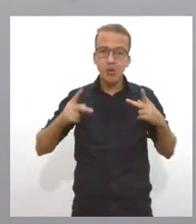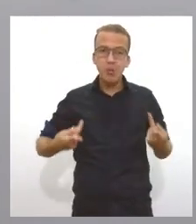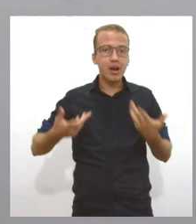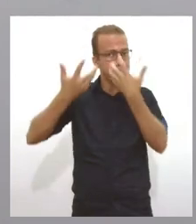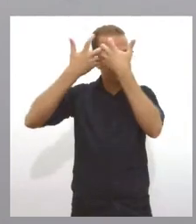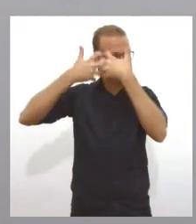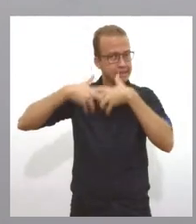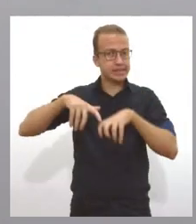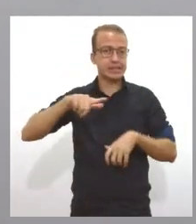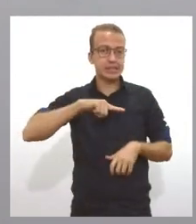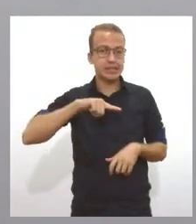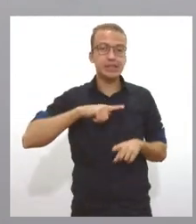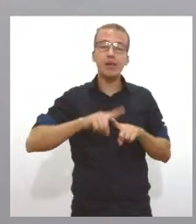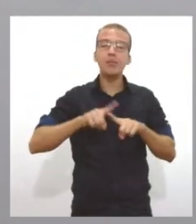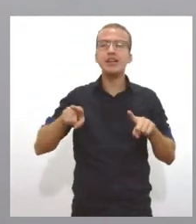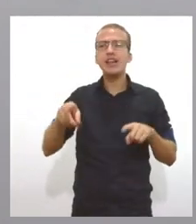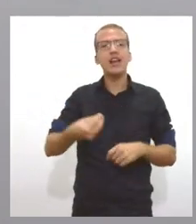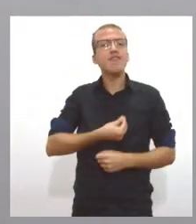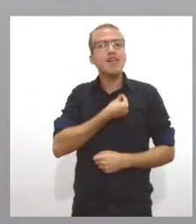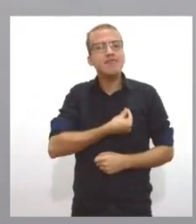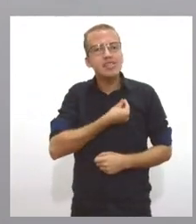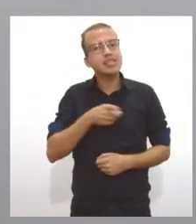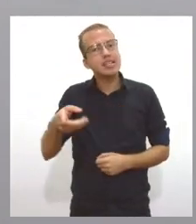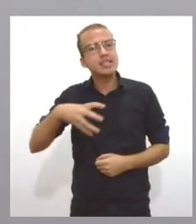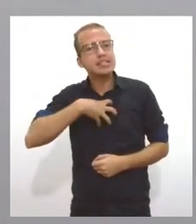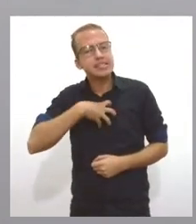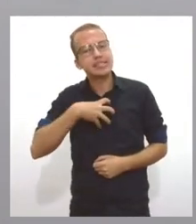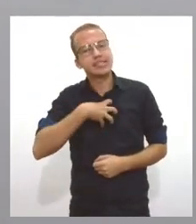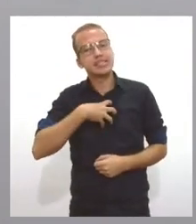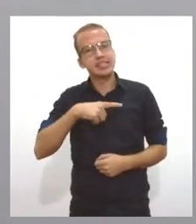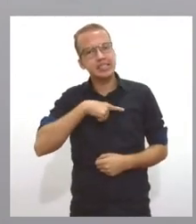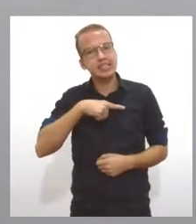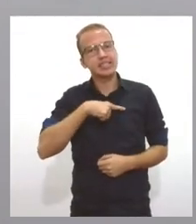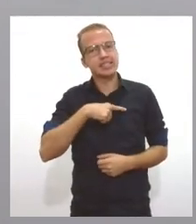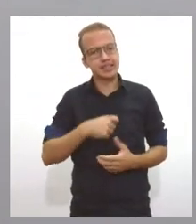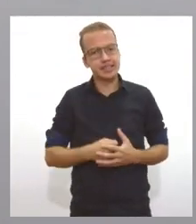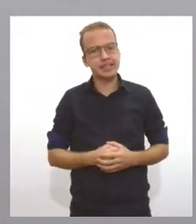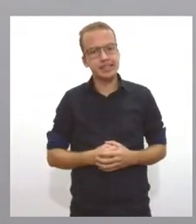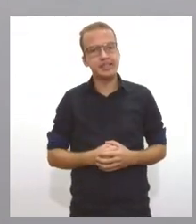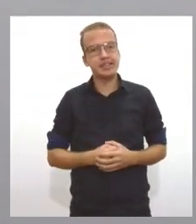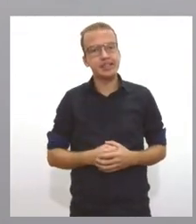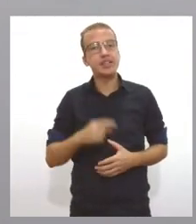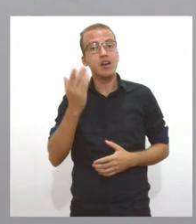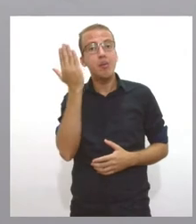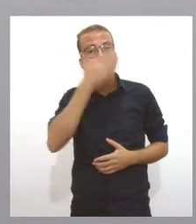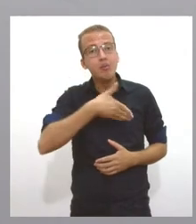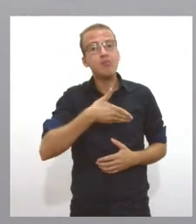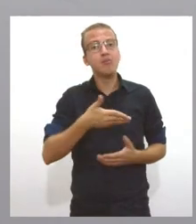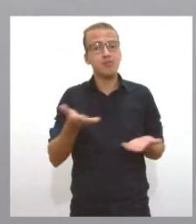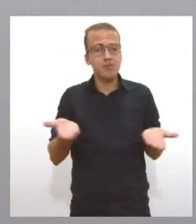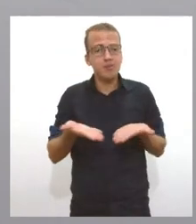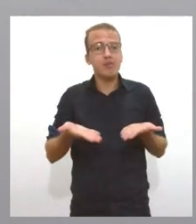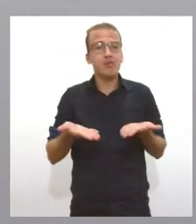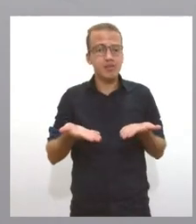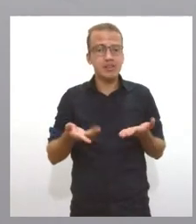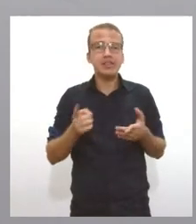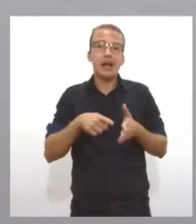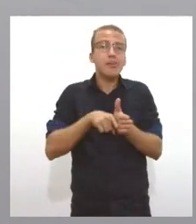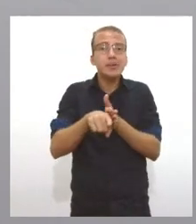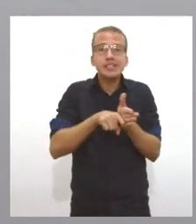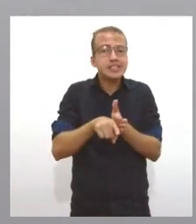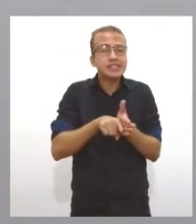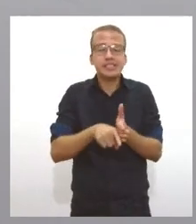mas é um ser vivo que sente é senciente ele sente está provado hoje por pesquisas